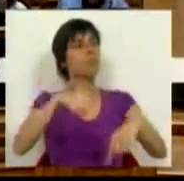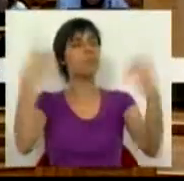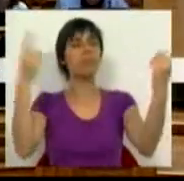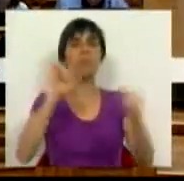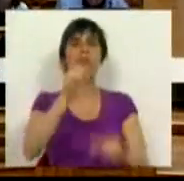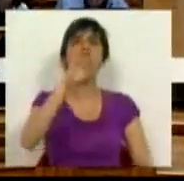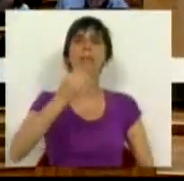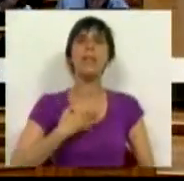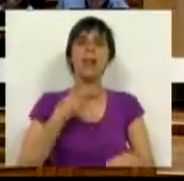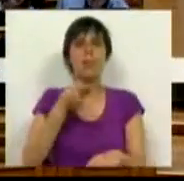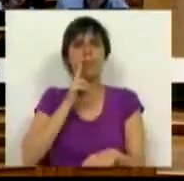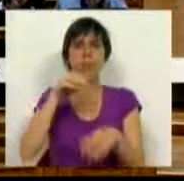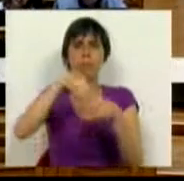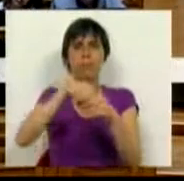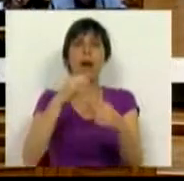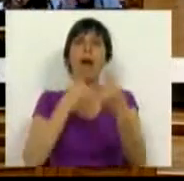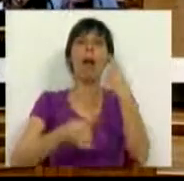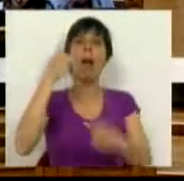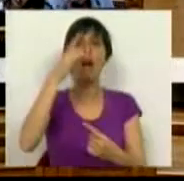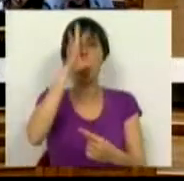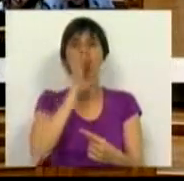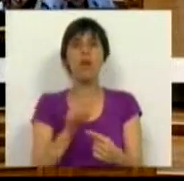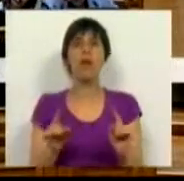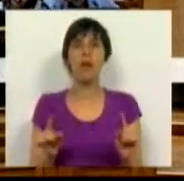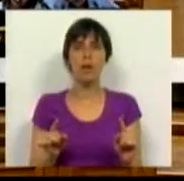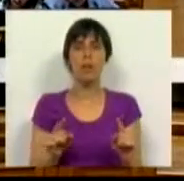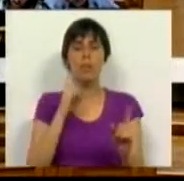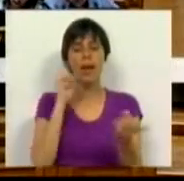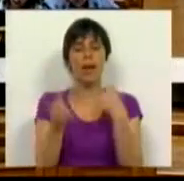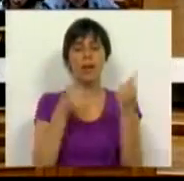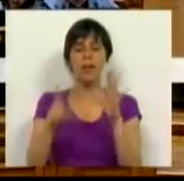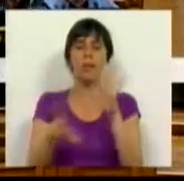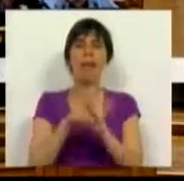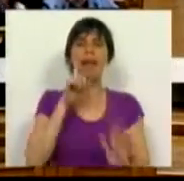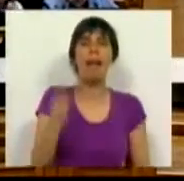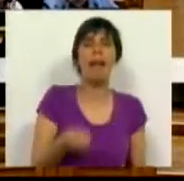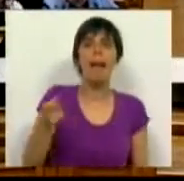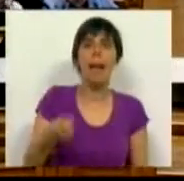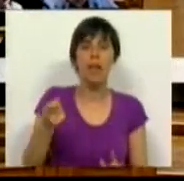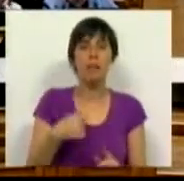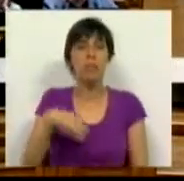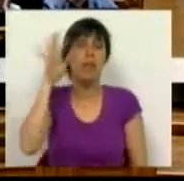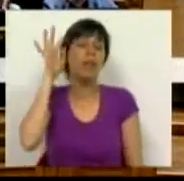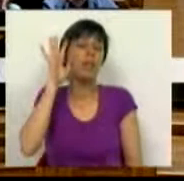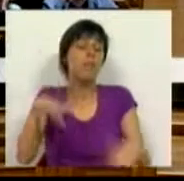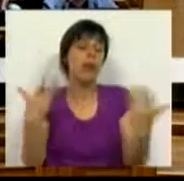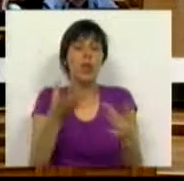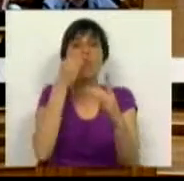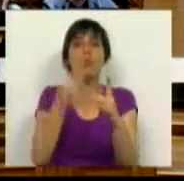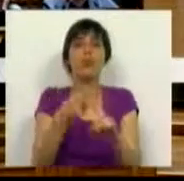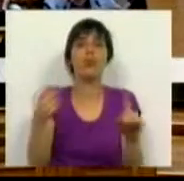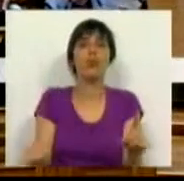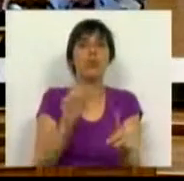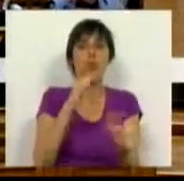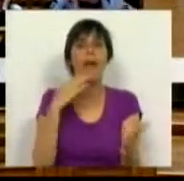de um dirigente do PSD que reclamava do Governo uma revisão da Lei das Rendas porque, imagine-se, de tão injusta